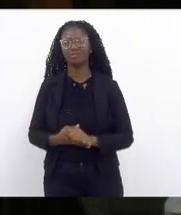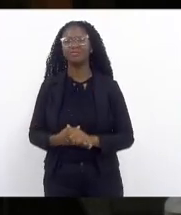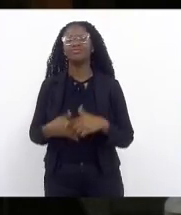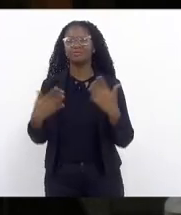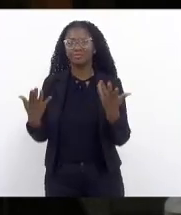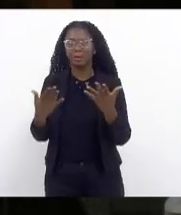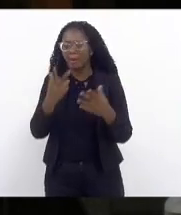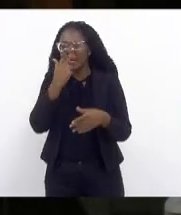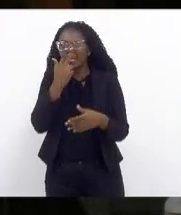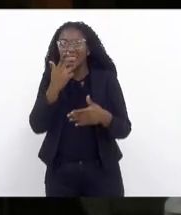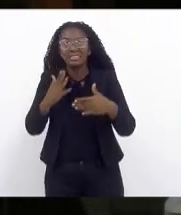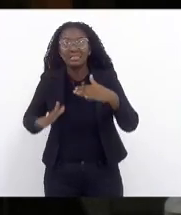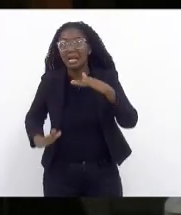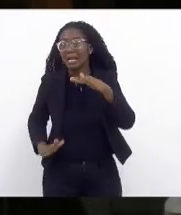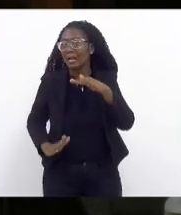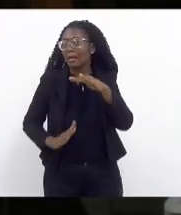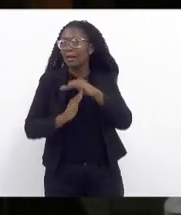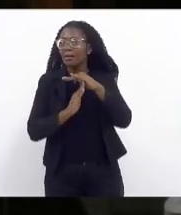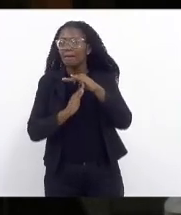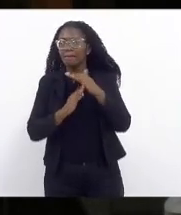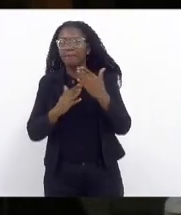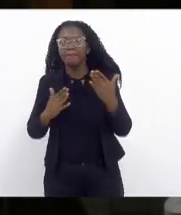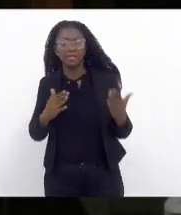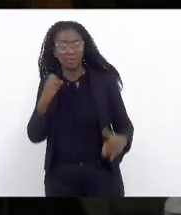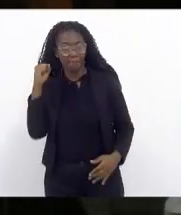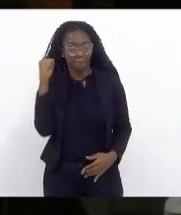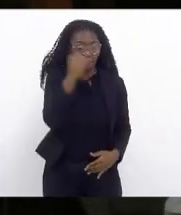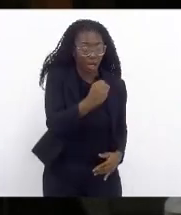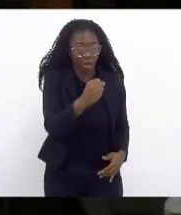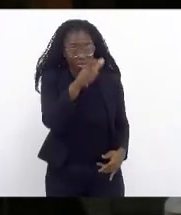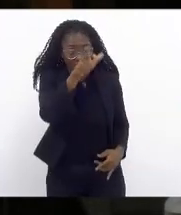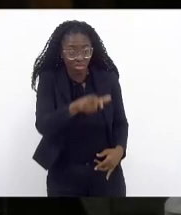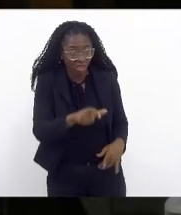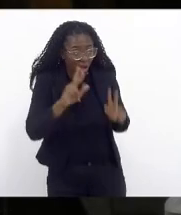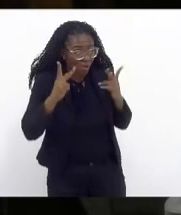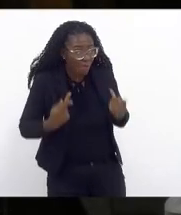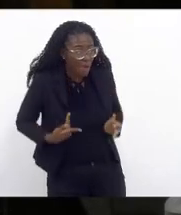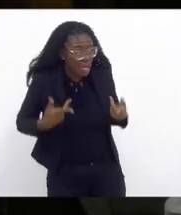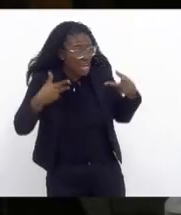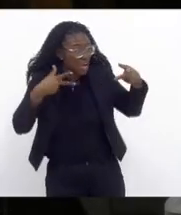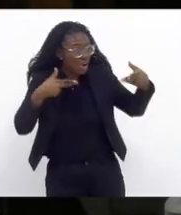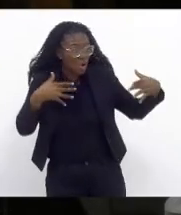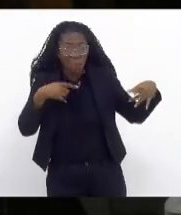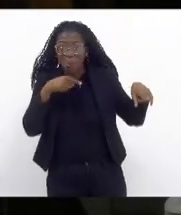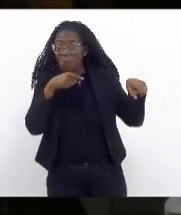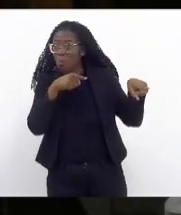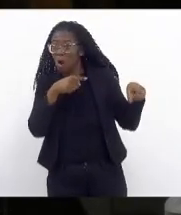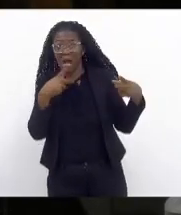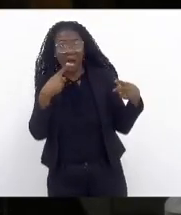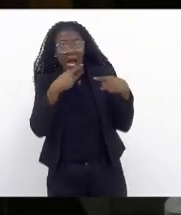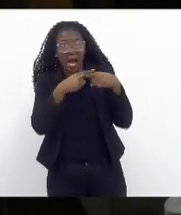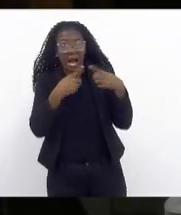limite de você matar o seu semelhante é absolutamente